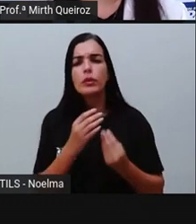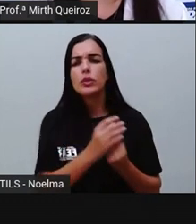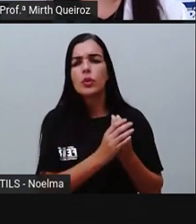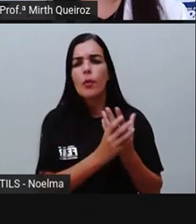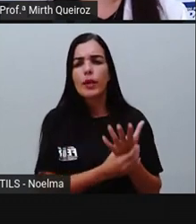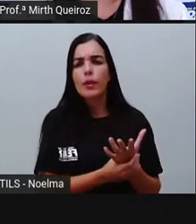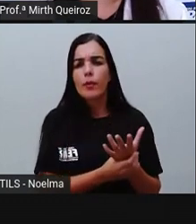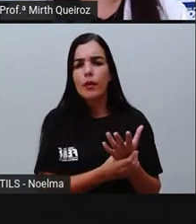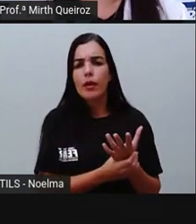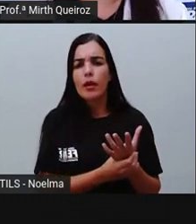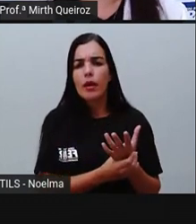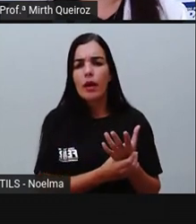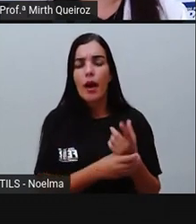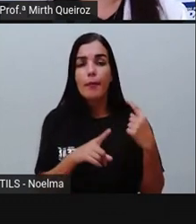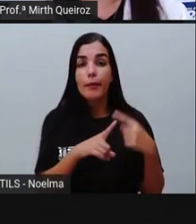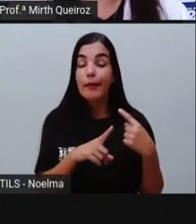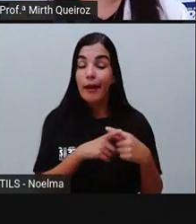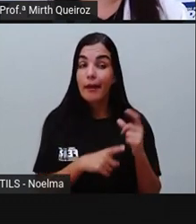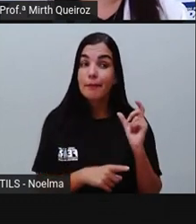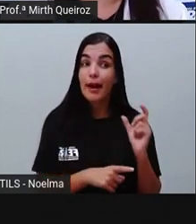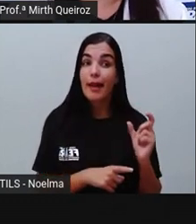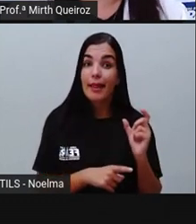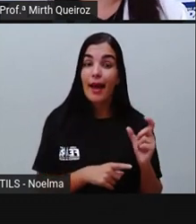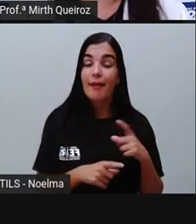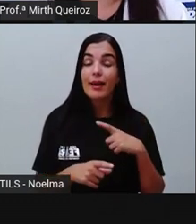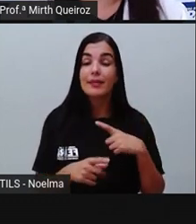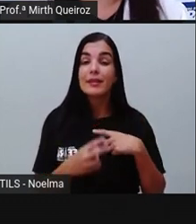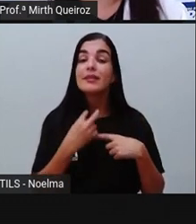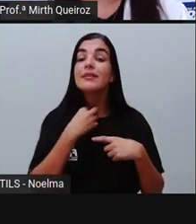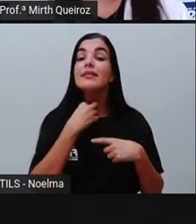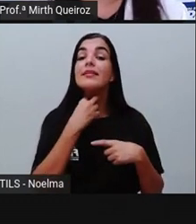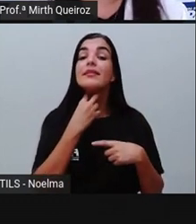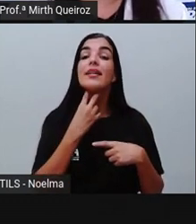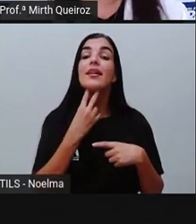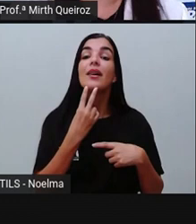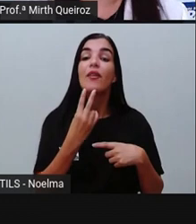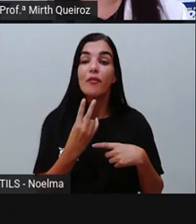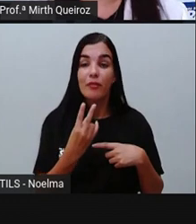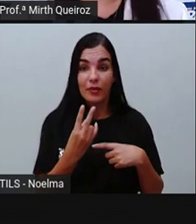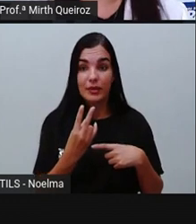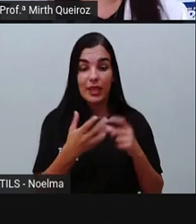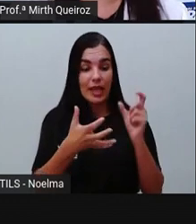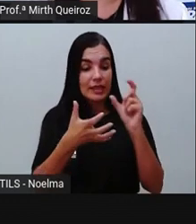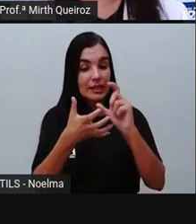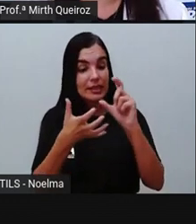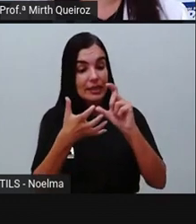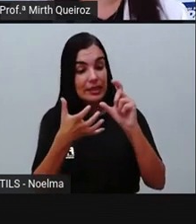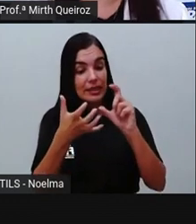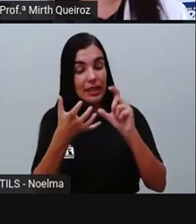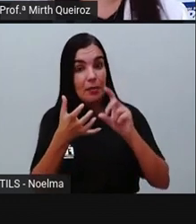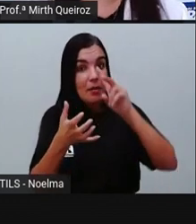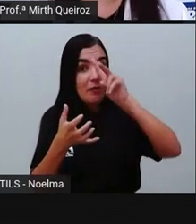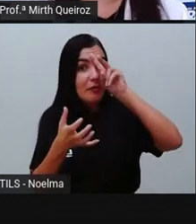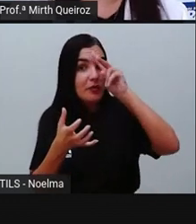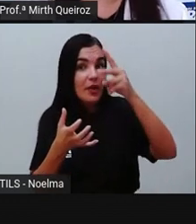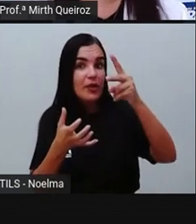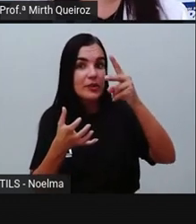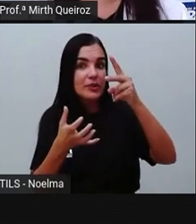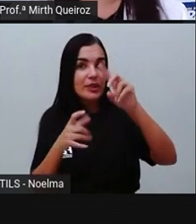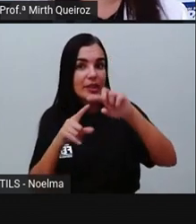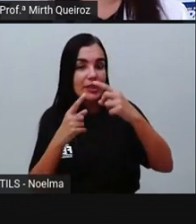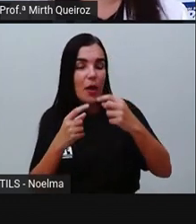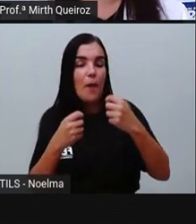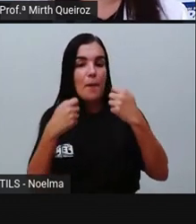isso? Nós descobrimos que essas palavras elas são acentuadas dessa forma de acordo com a sílaba tônica, né? A gente